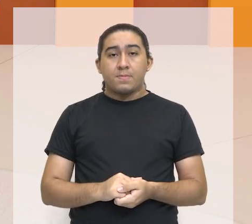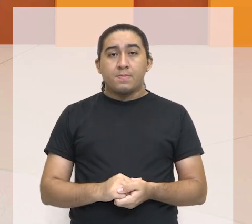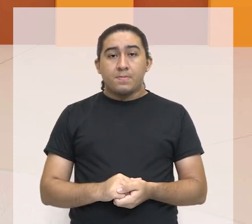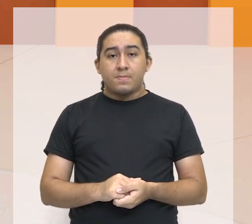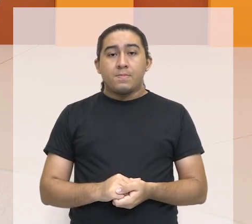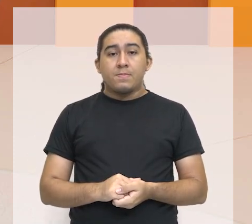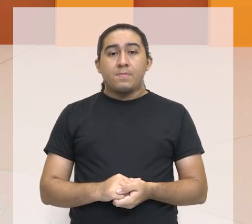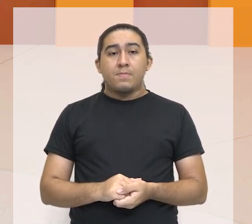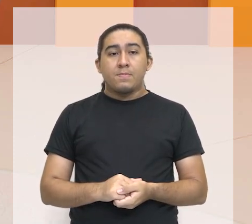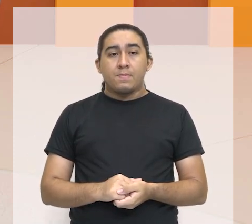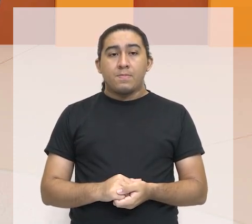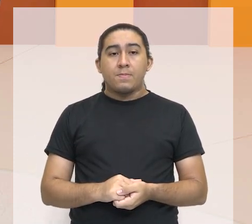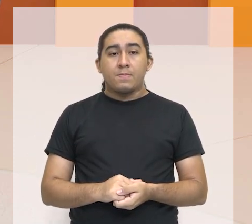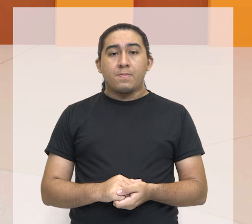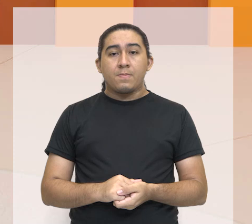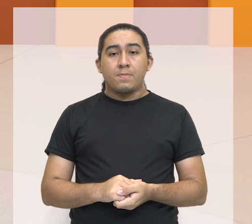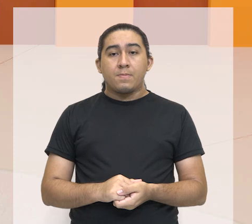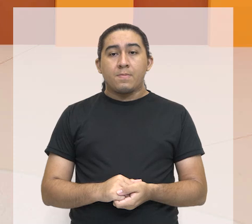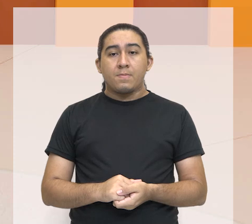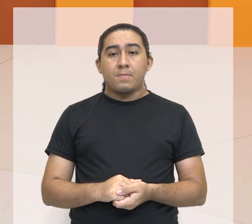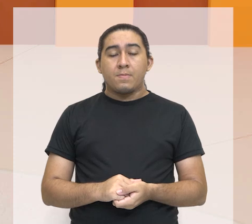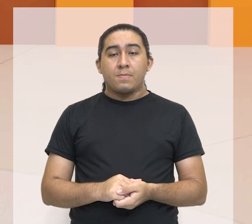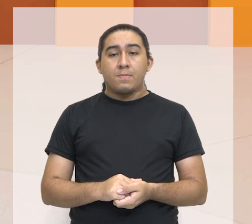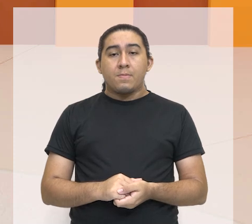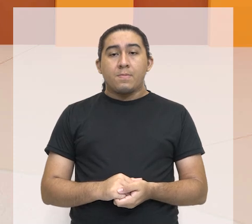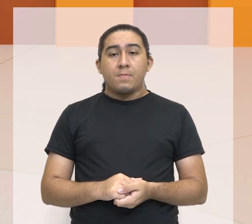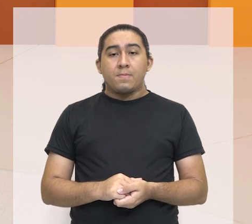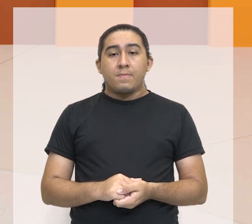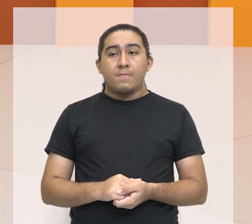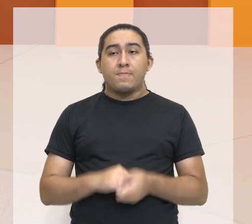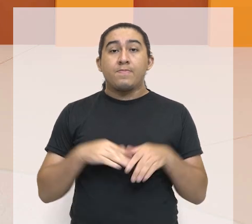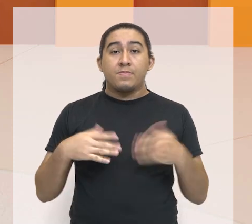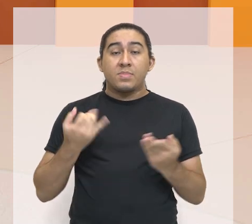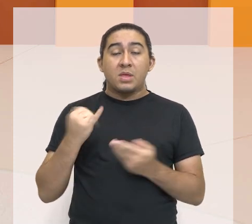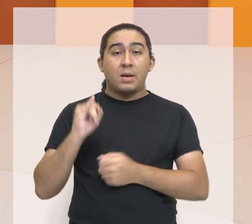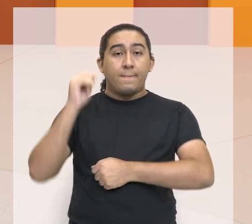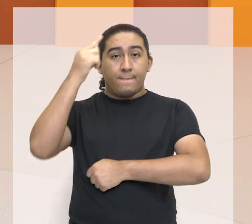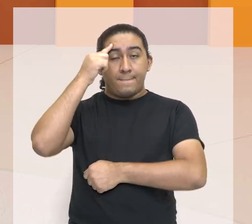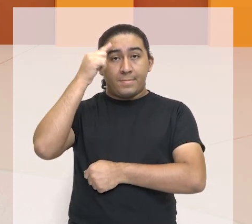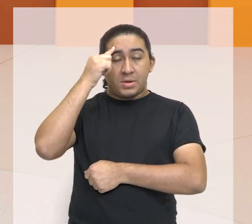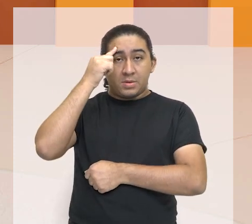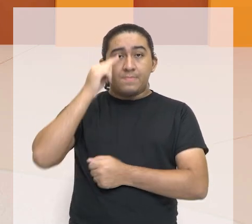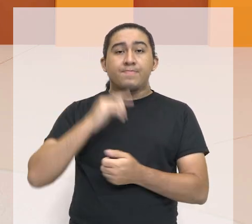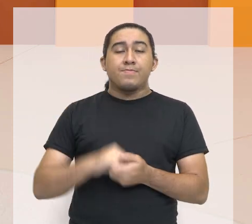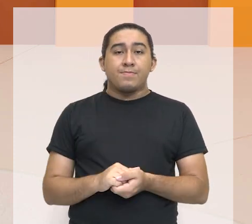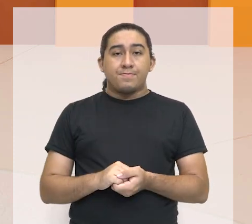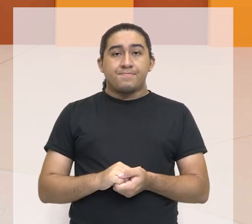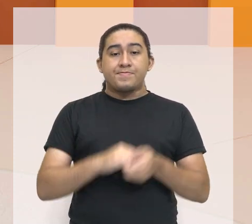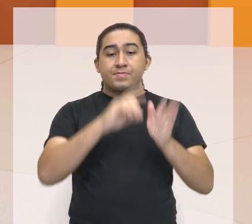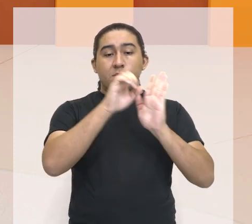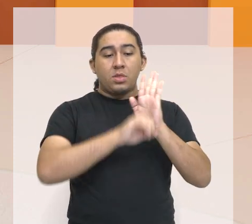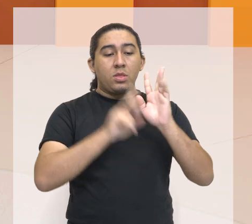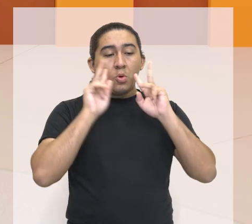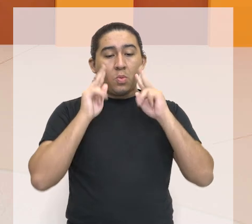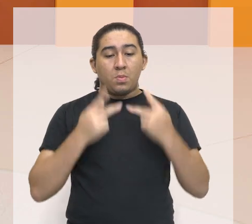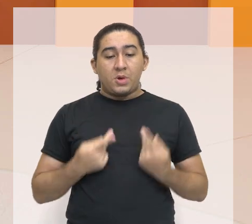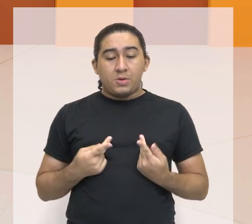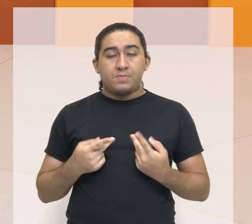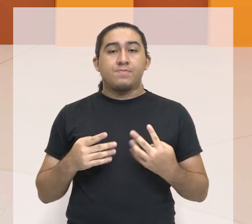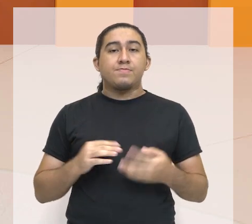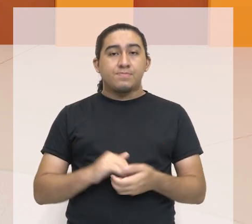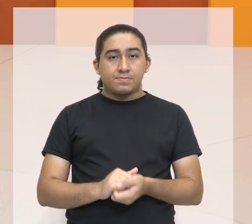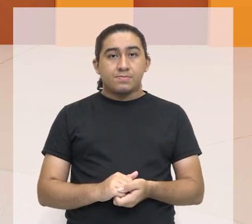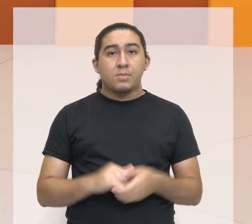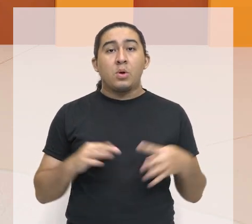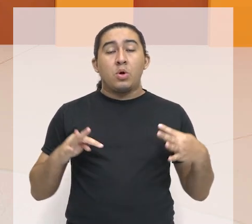culturais. Então, quando a fala de direitos humanos, tudo aquilo, todas aquelas dimensões